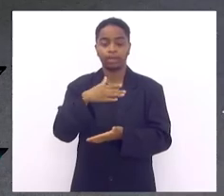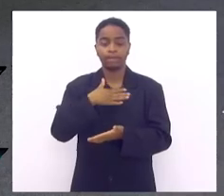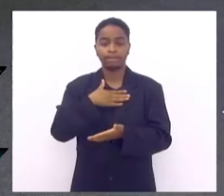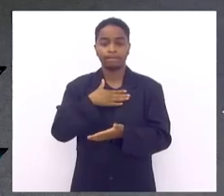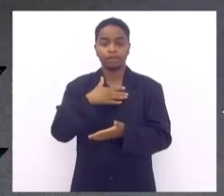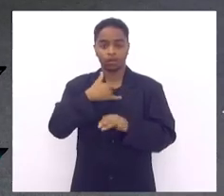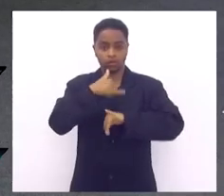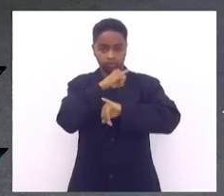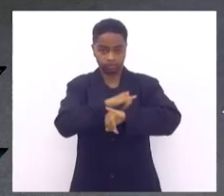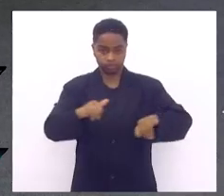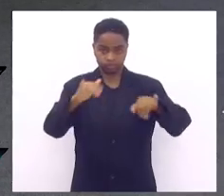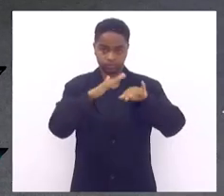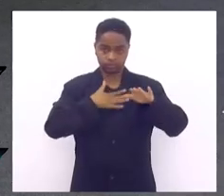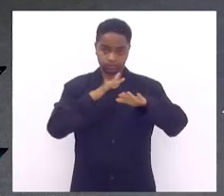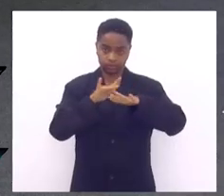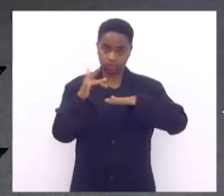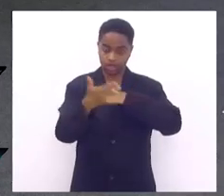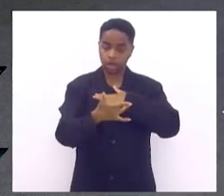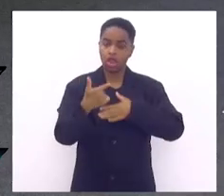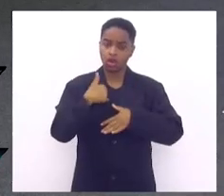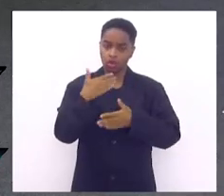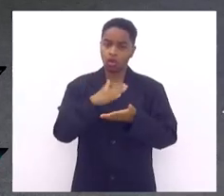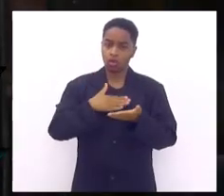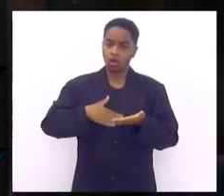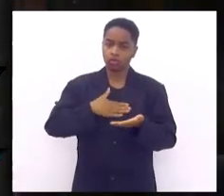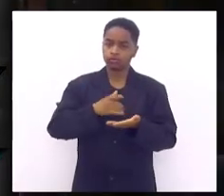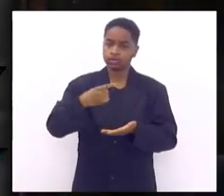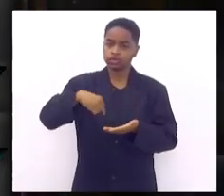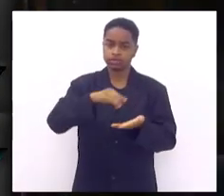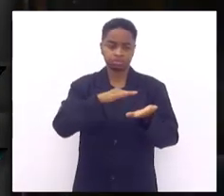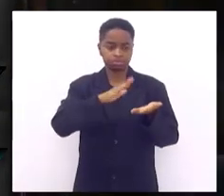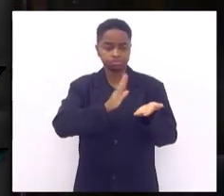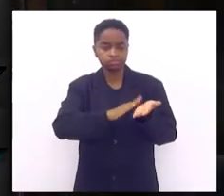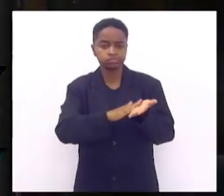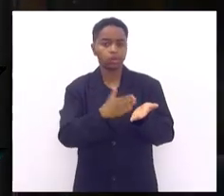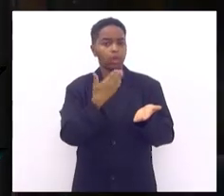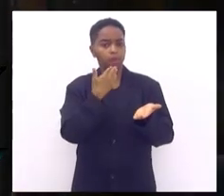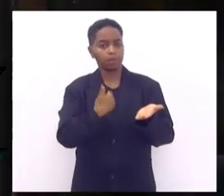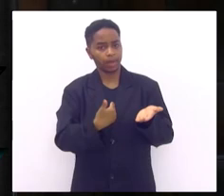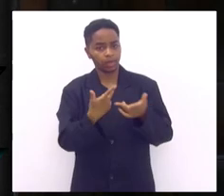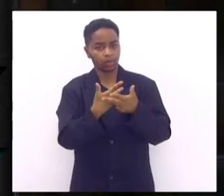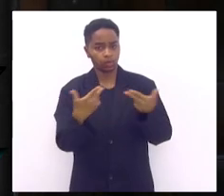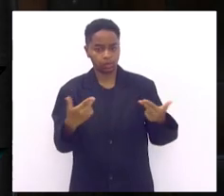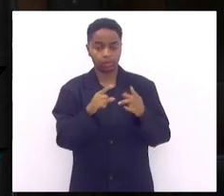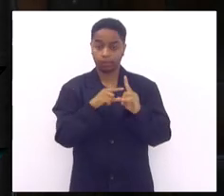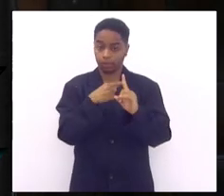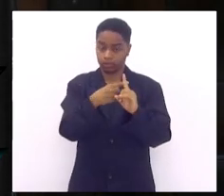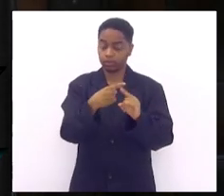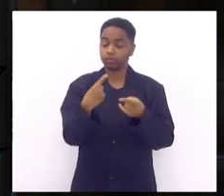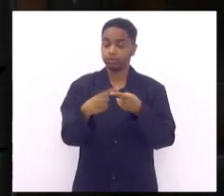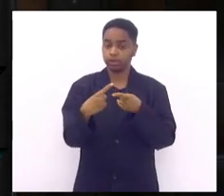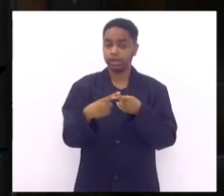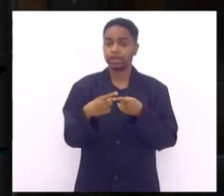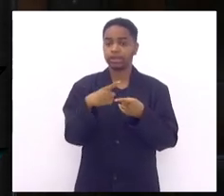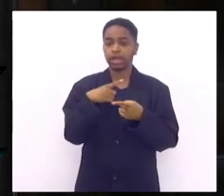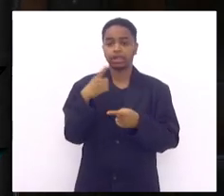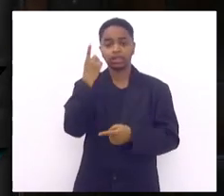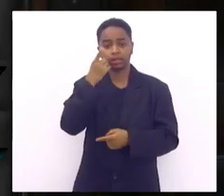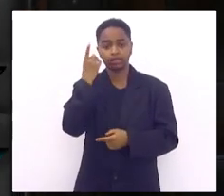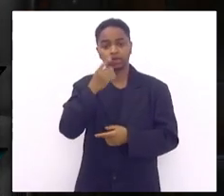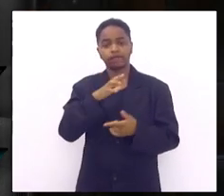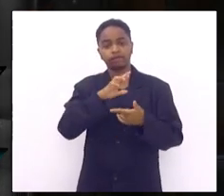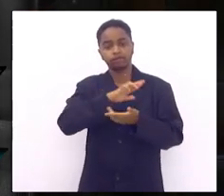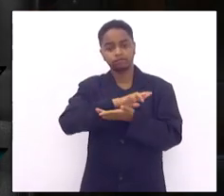aberto e eu gosto de ser cobrado não é de uma maneira negativa de uma maneira positiva porque existem existem muitos deputados